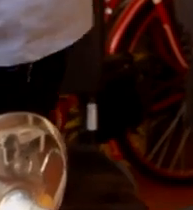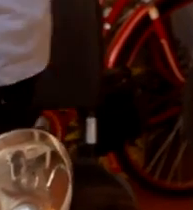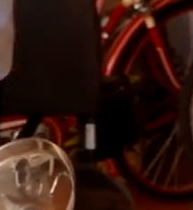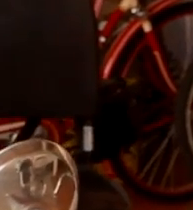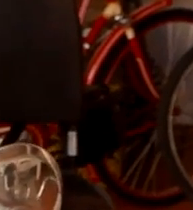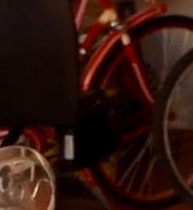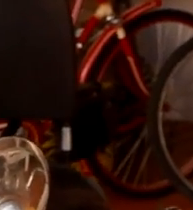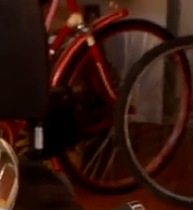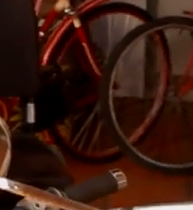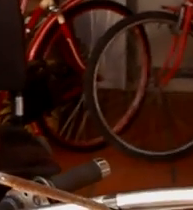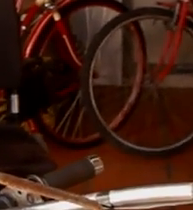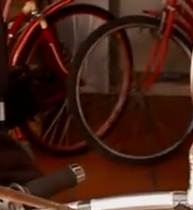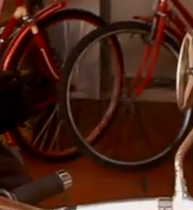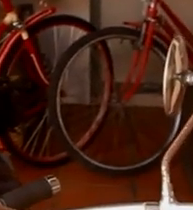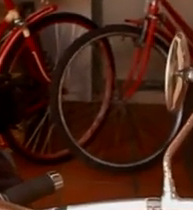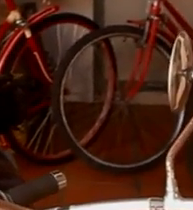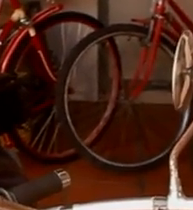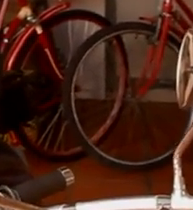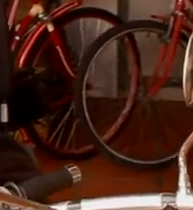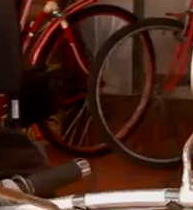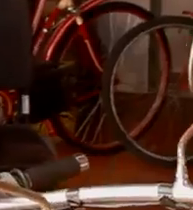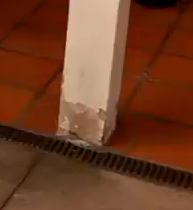está sentado na direção, e sobe na garupa.